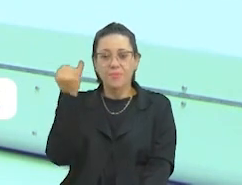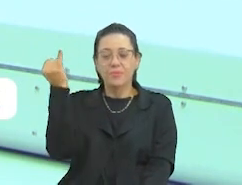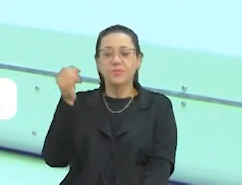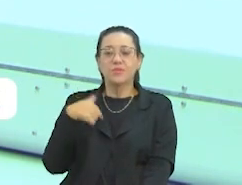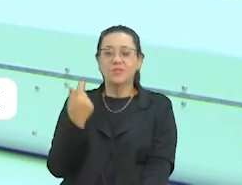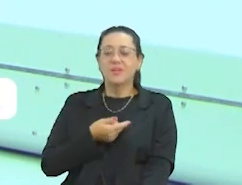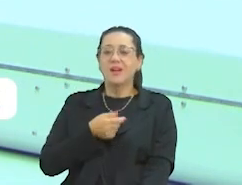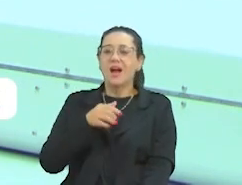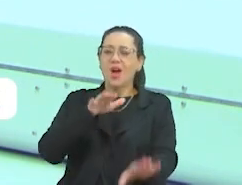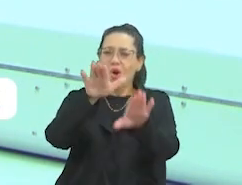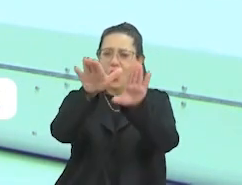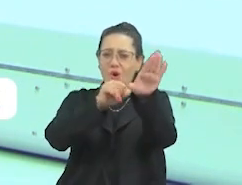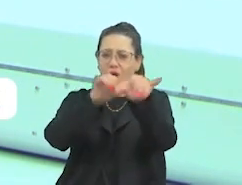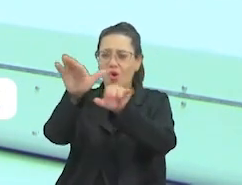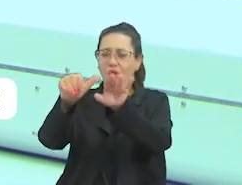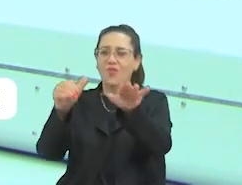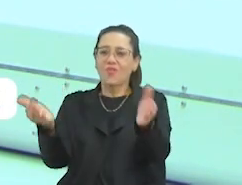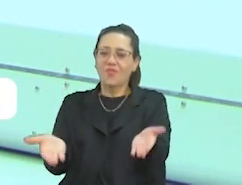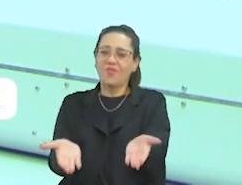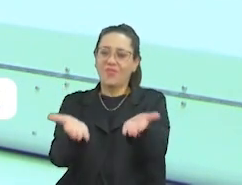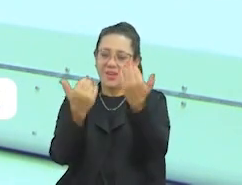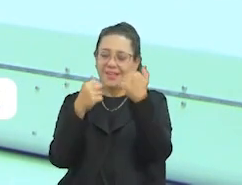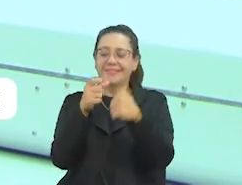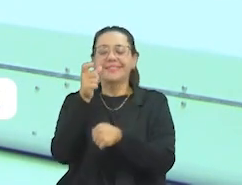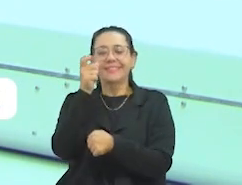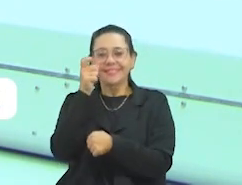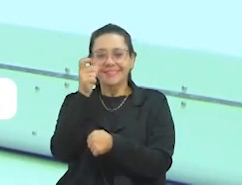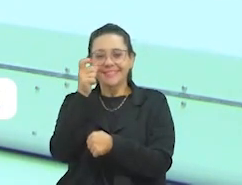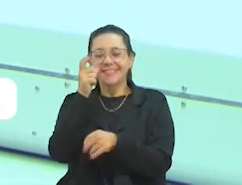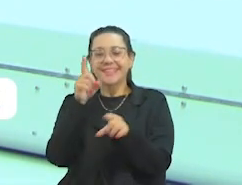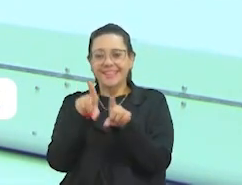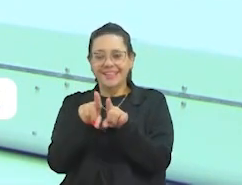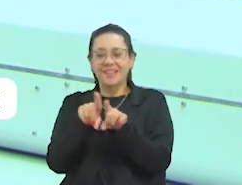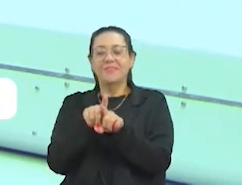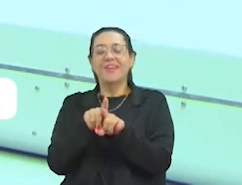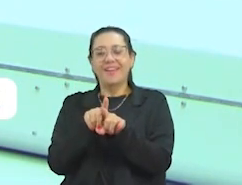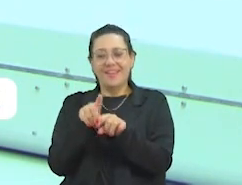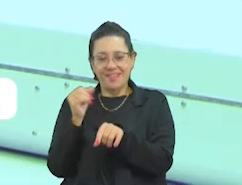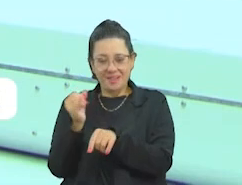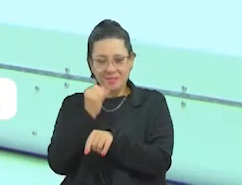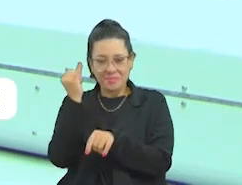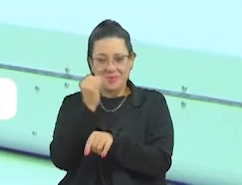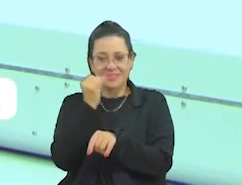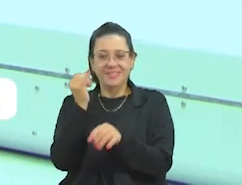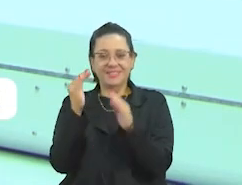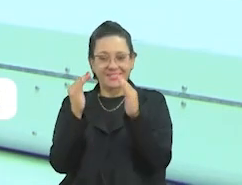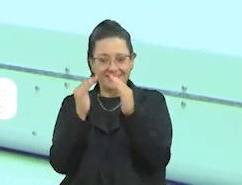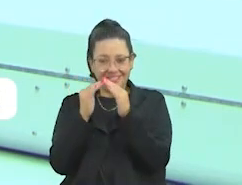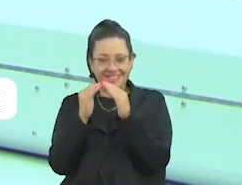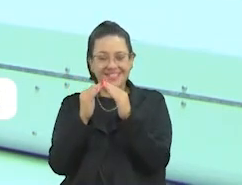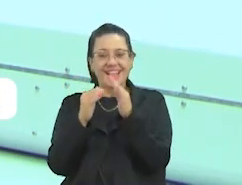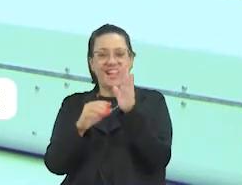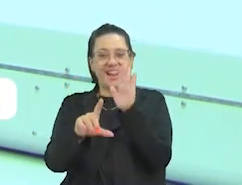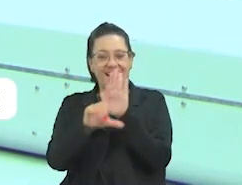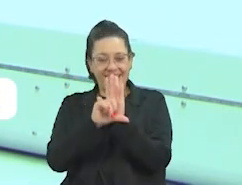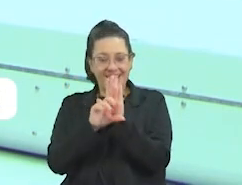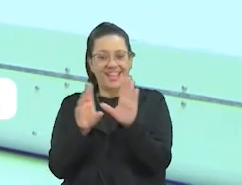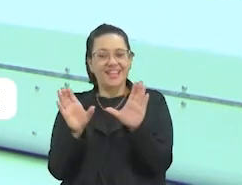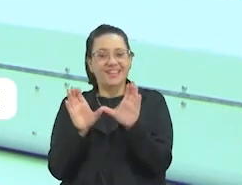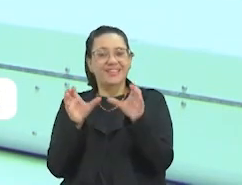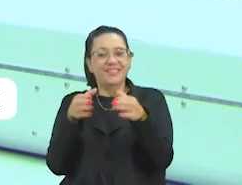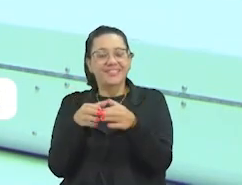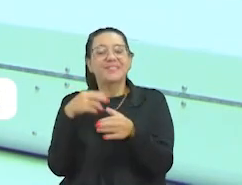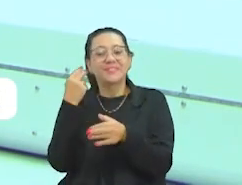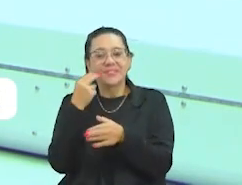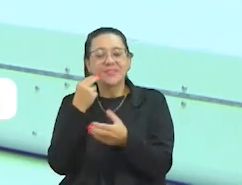como eu disse, convida a todos para estar participando conosco dessa missão de vereador. É isso aí. Quero agradecer muito a sua participação.